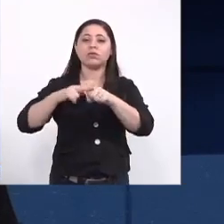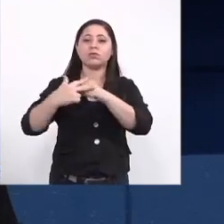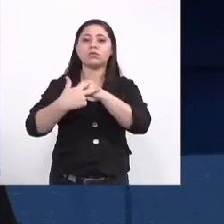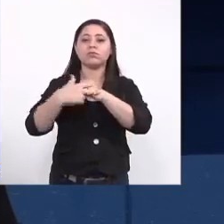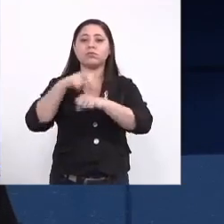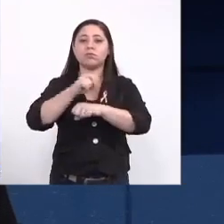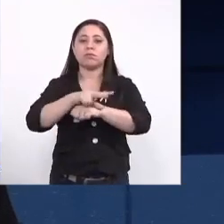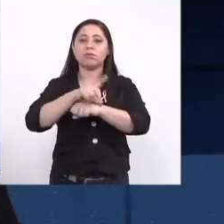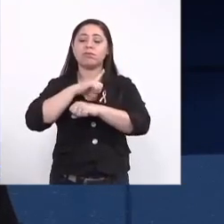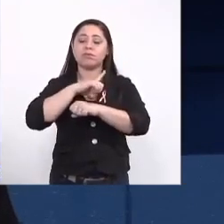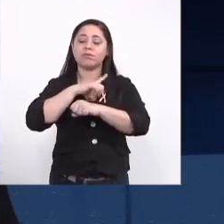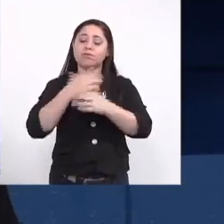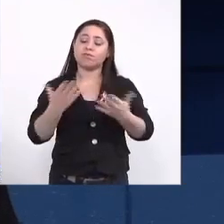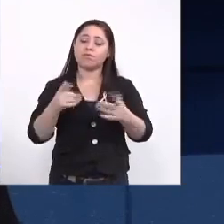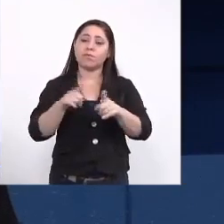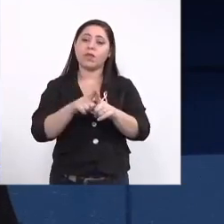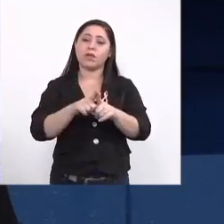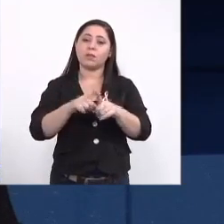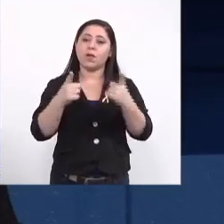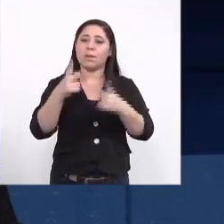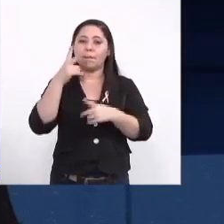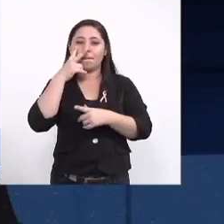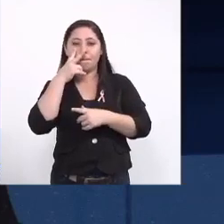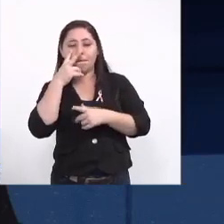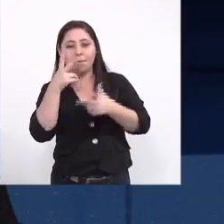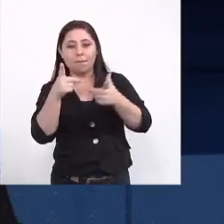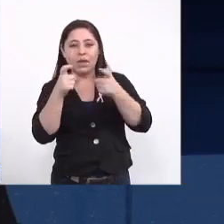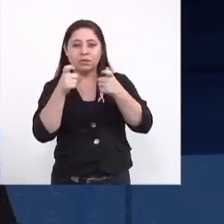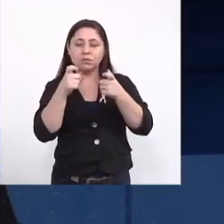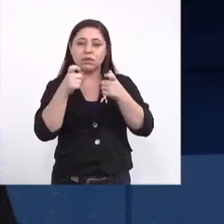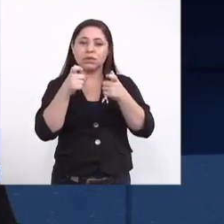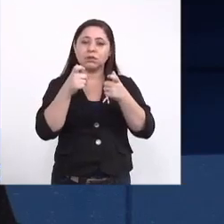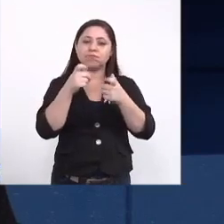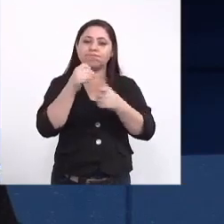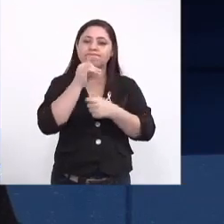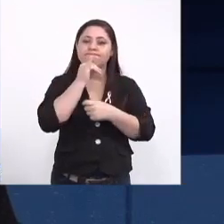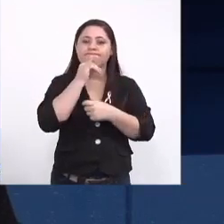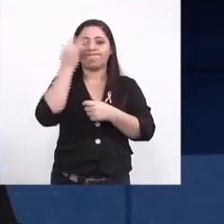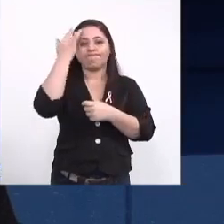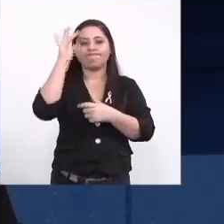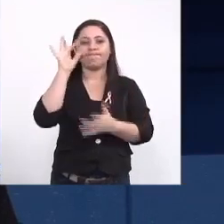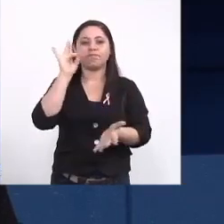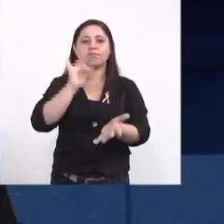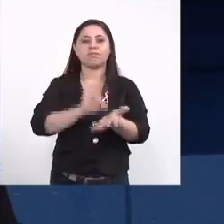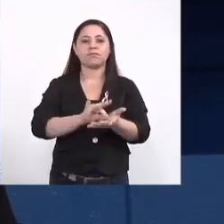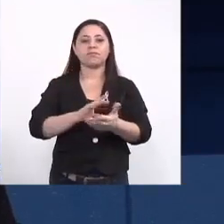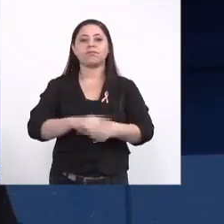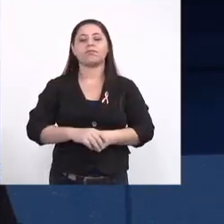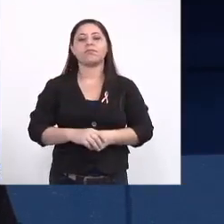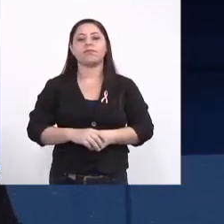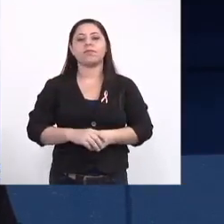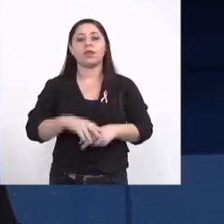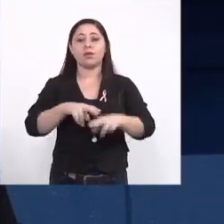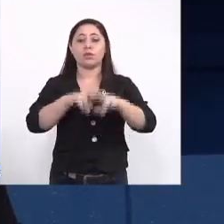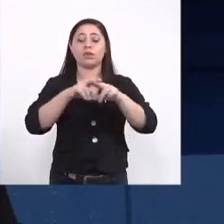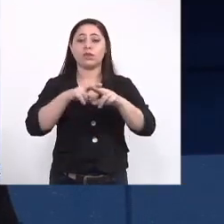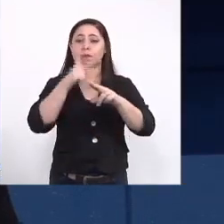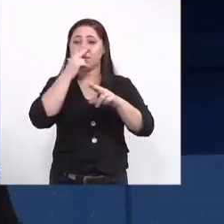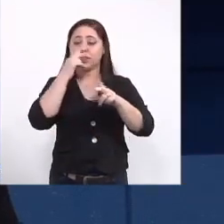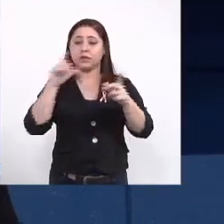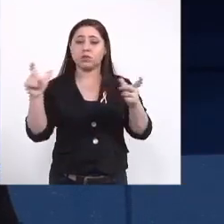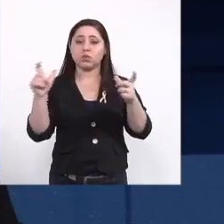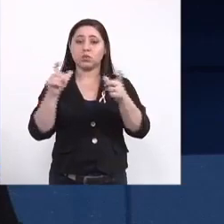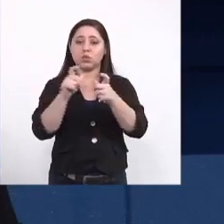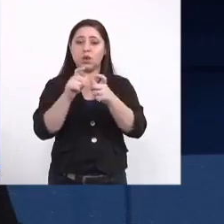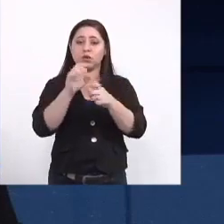mas a gente precisa estudar isso a gente não tem certeza sobre isso então a gente está numa posição de menos